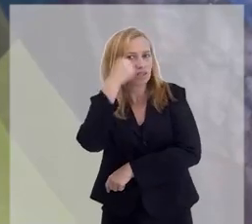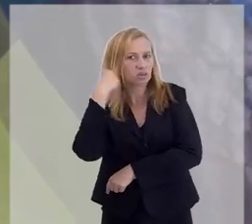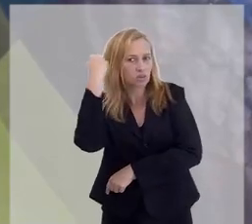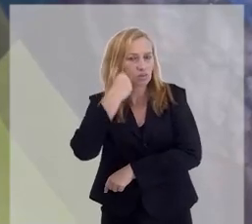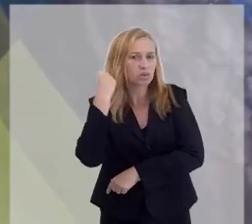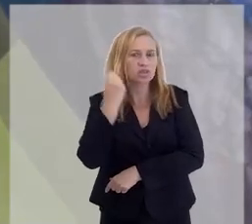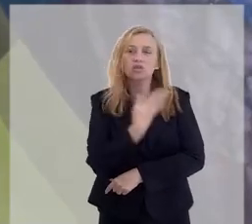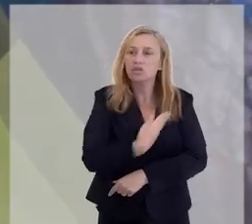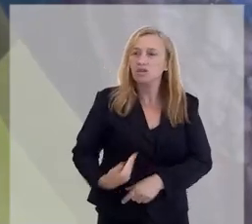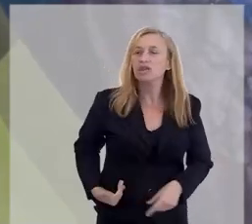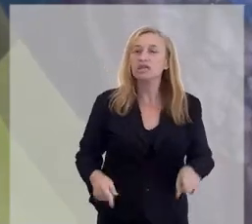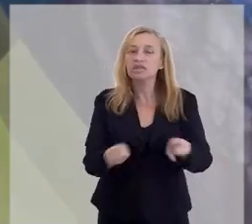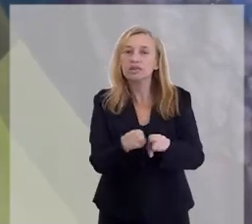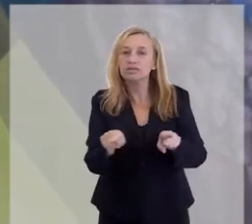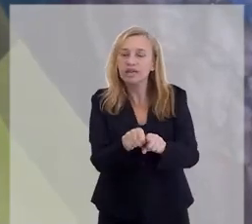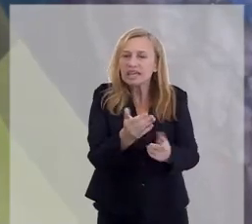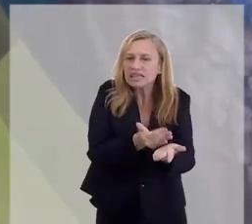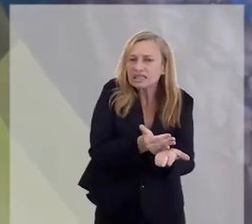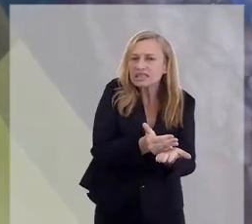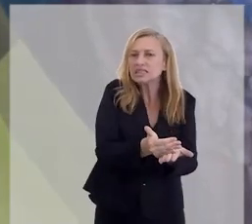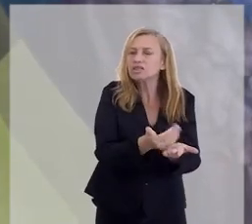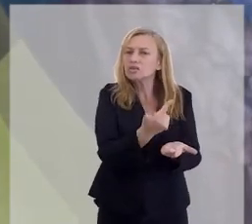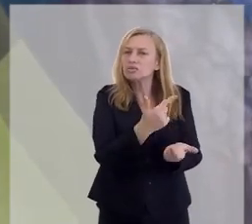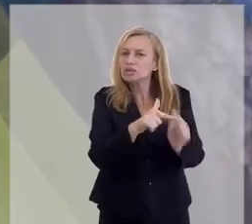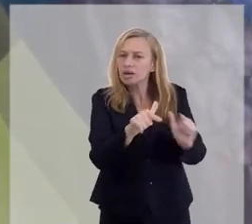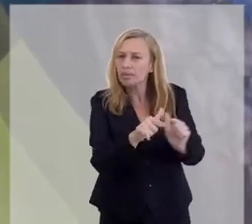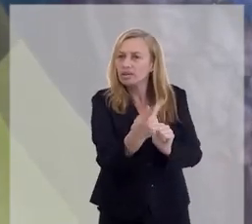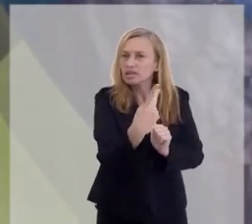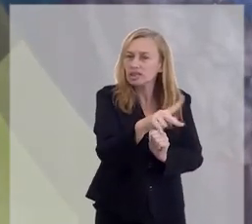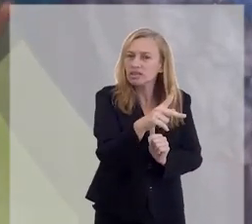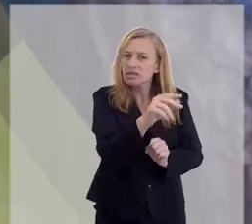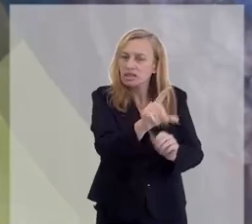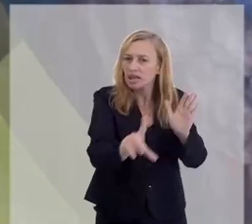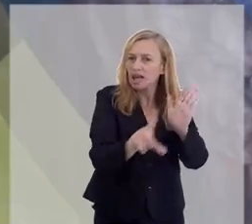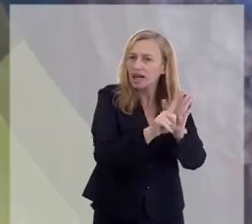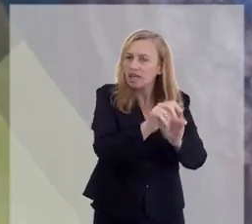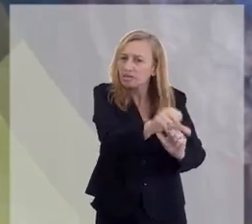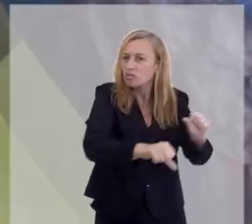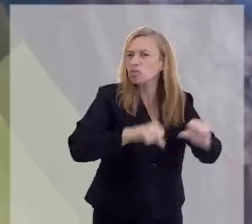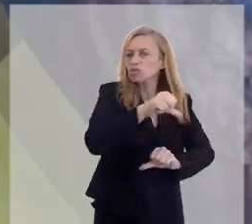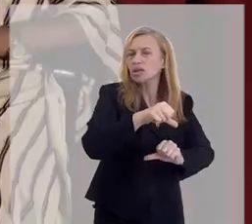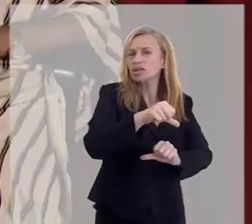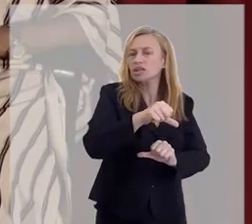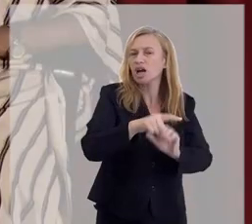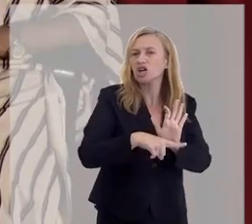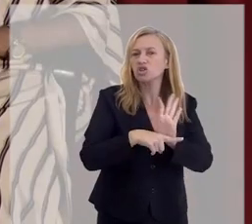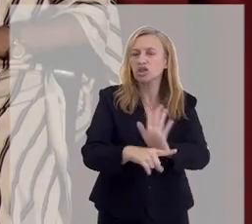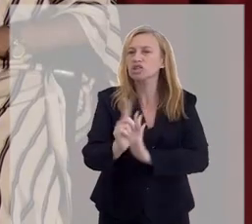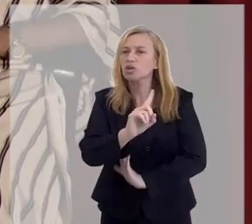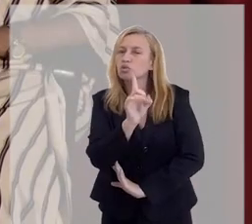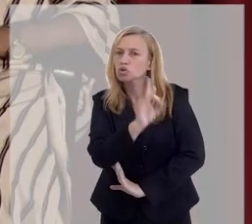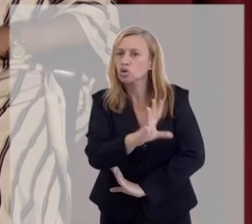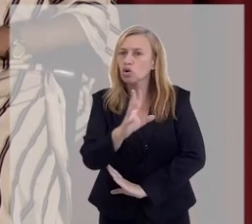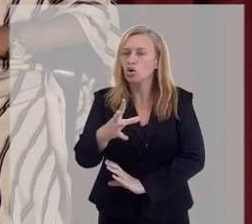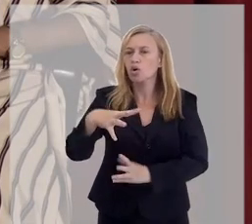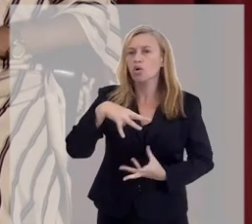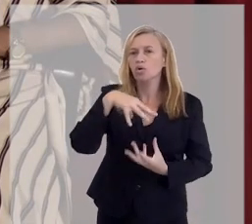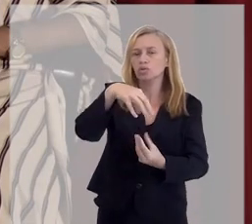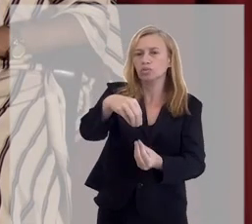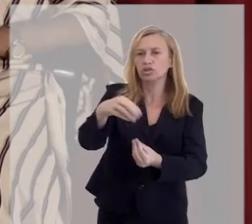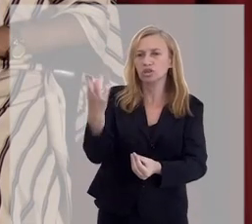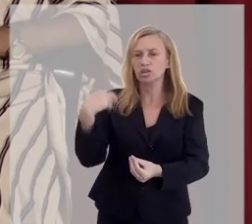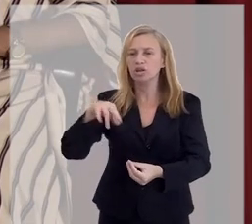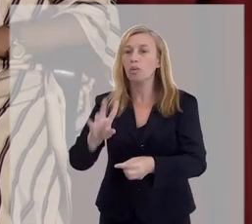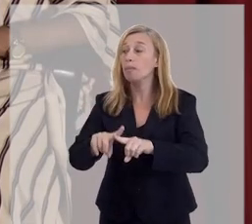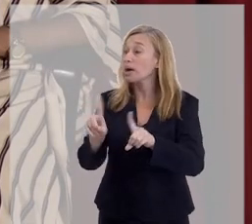E é o trabalho desses pioneiros que fez com que a lei mudasse e ajudasse não só o Espiritismo, como